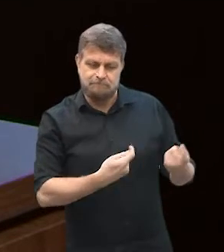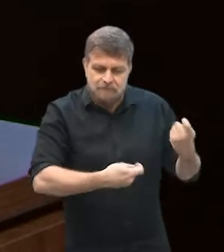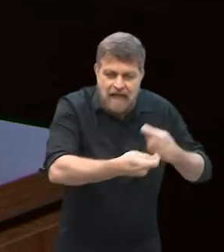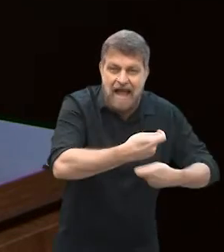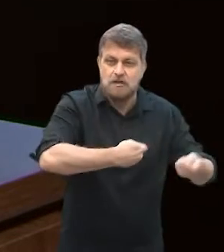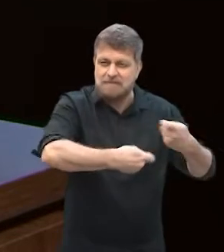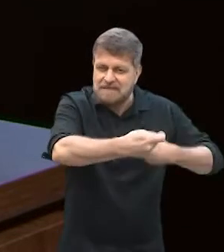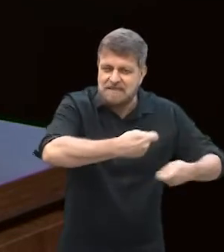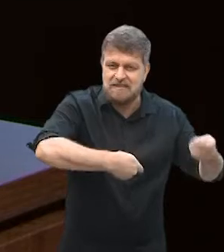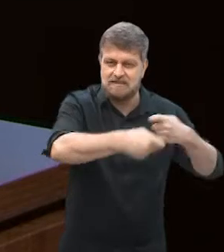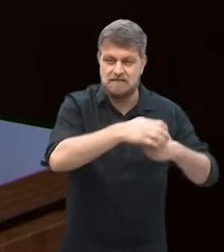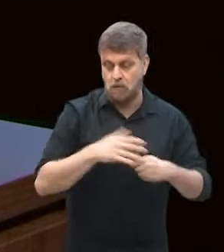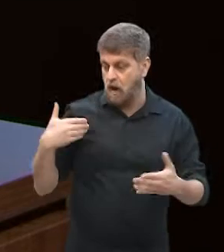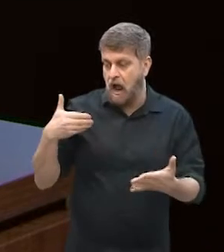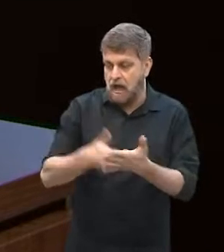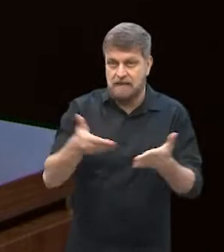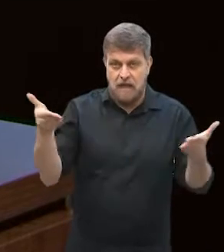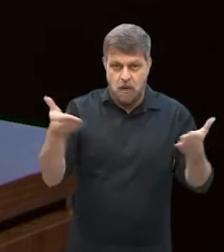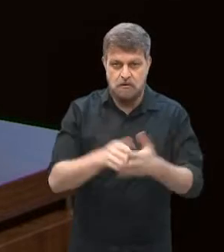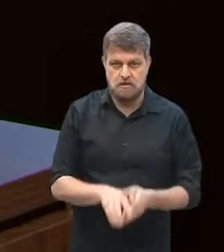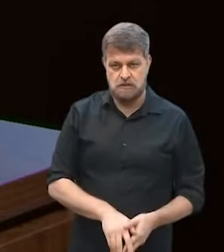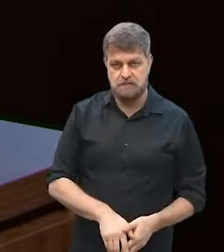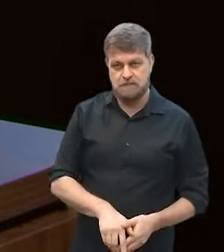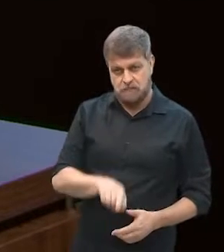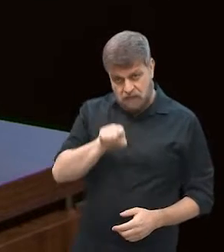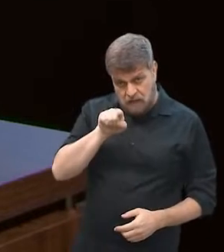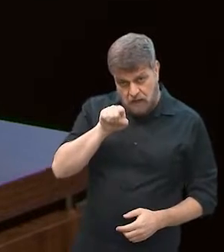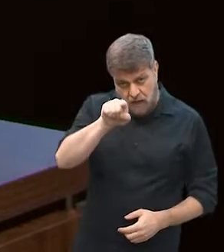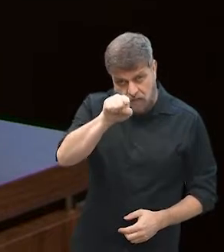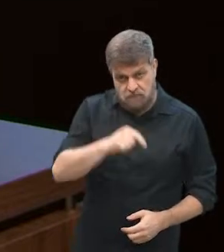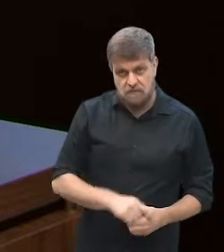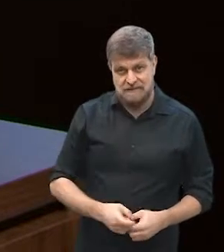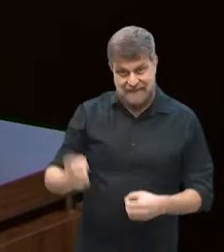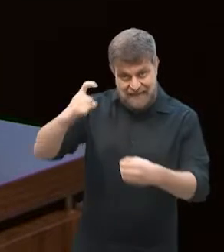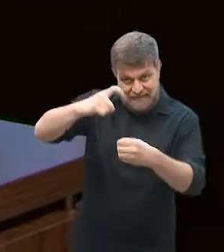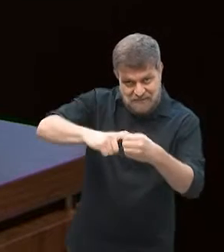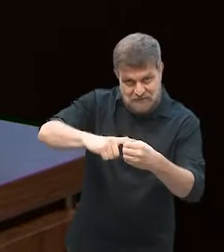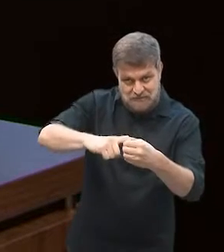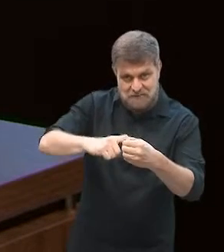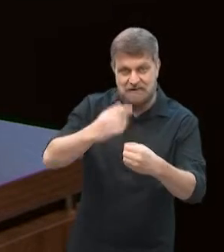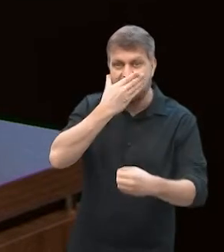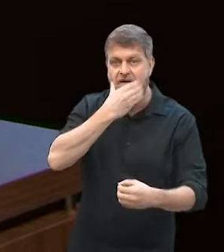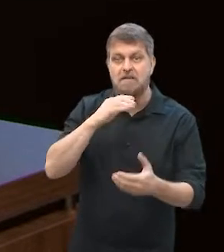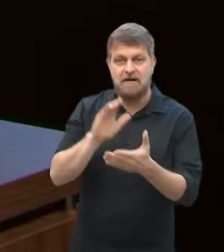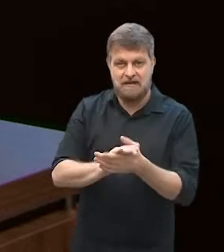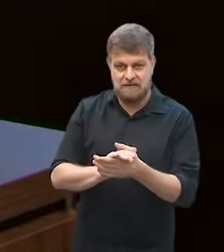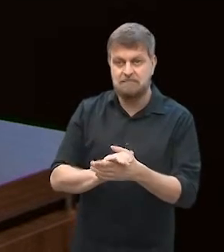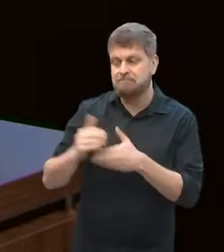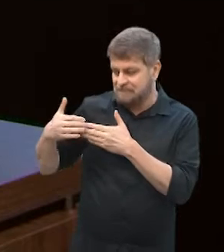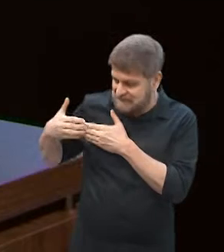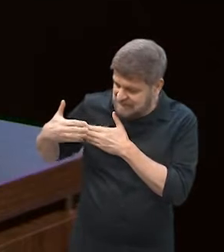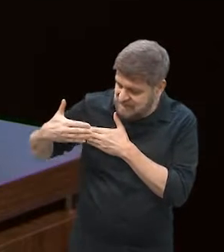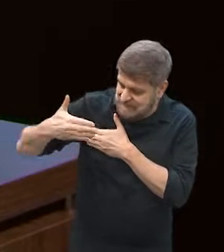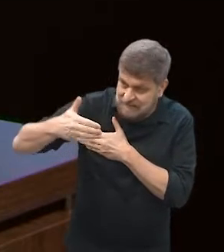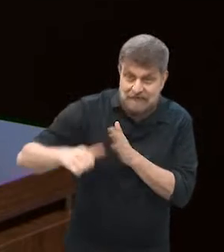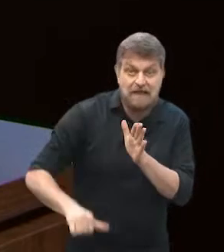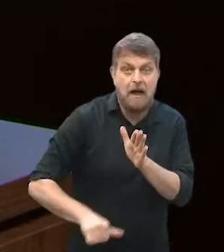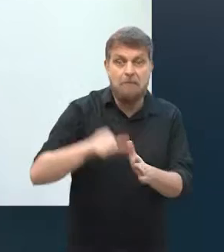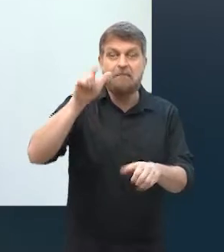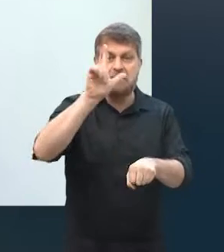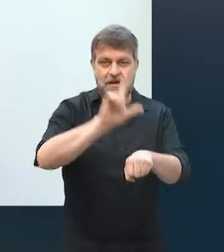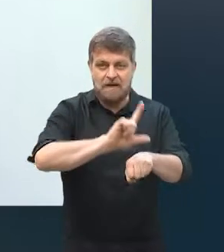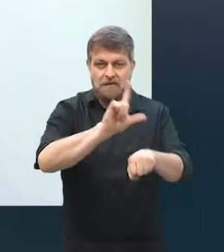administração. Então, hoje você é sócia do seu marido. Isso, desde o início, desde a primeira loja.